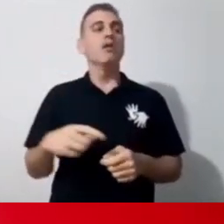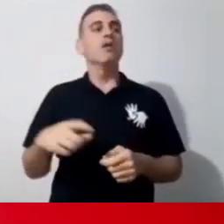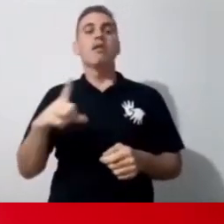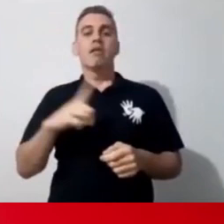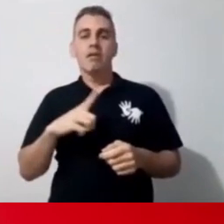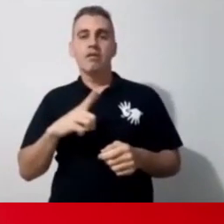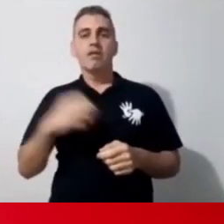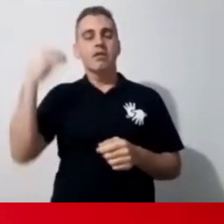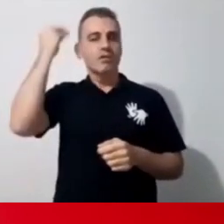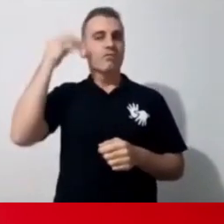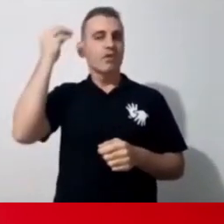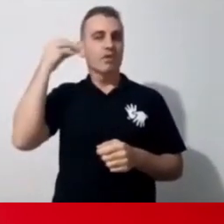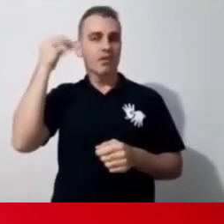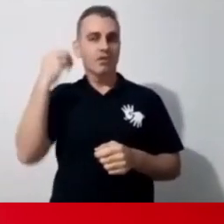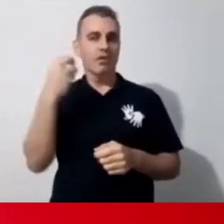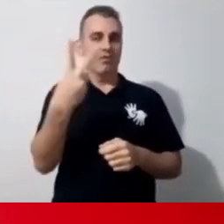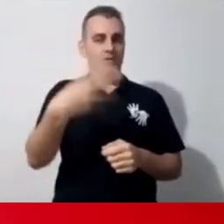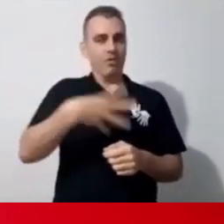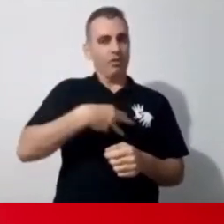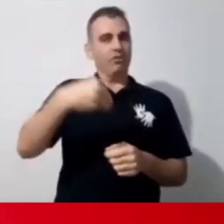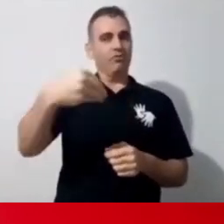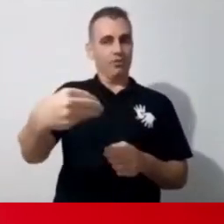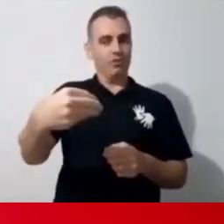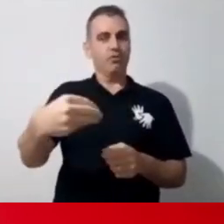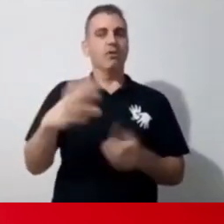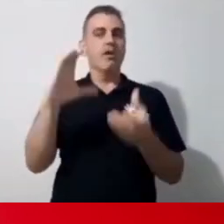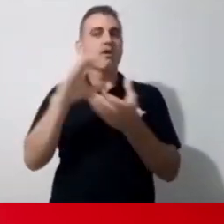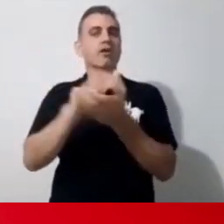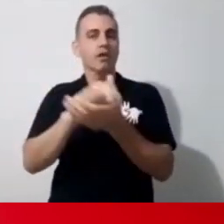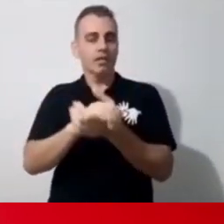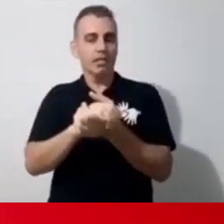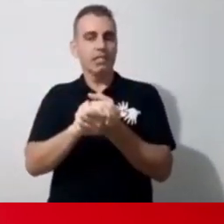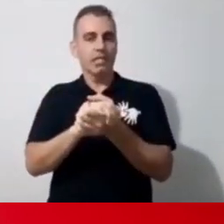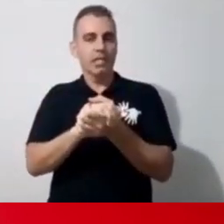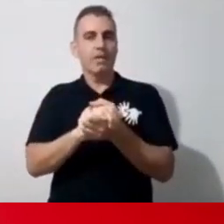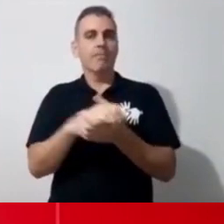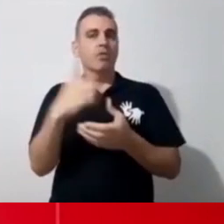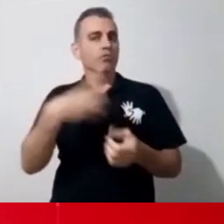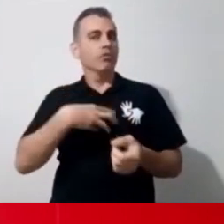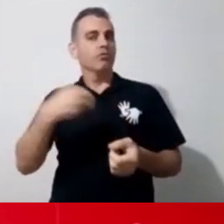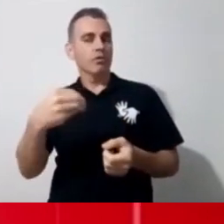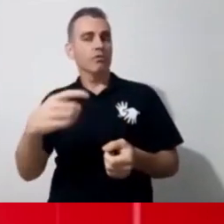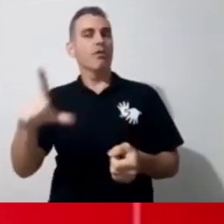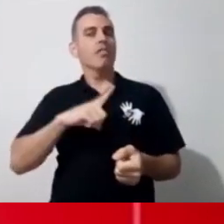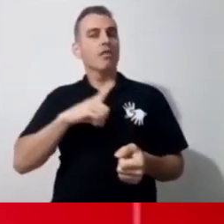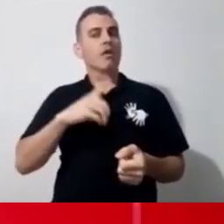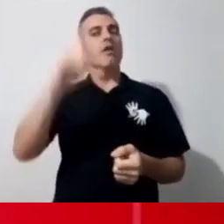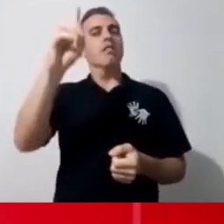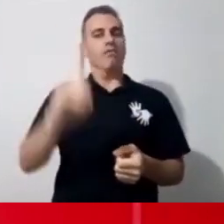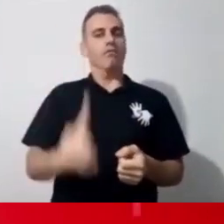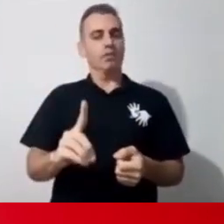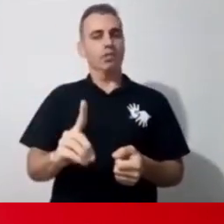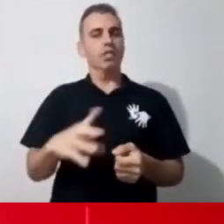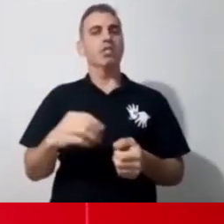dois filhos, sou casada e onde um dos filhos tem deficiência. Minha